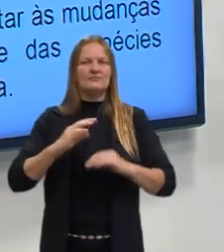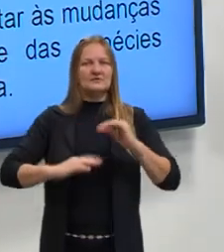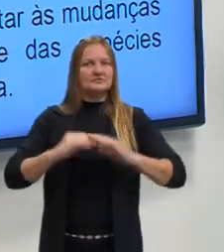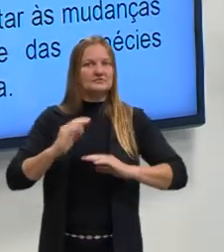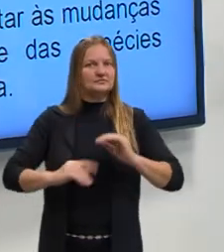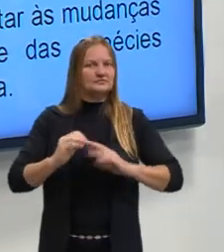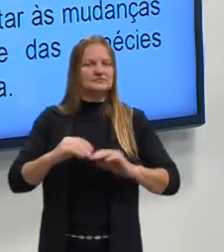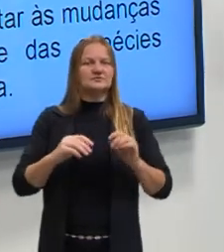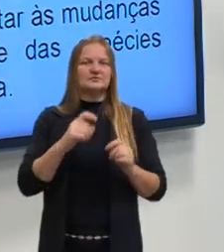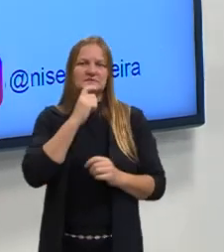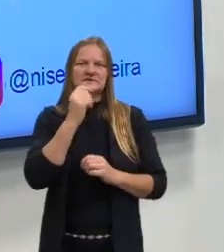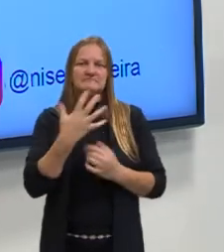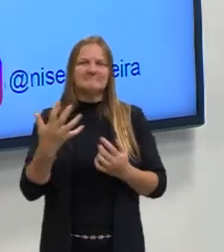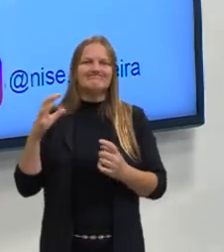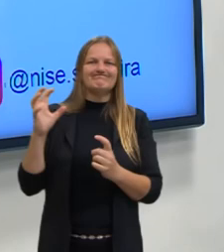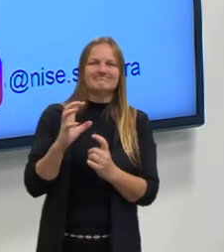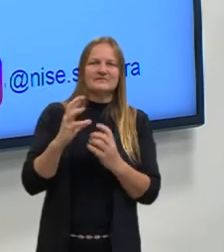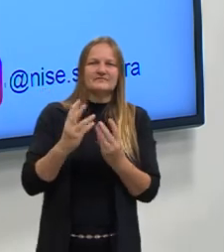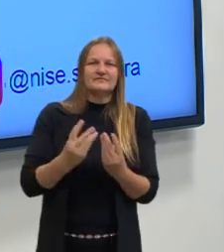muito o meio ambiente.